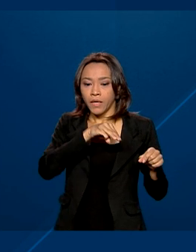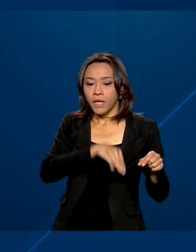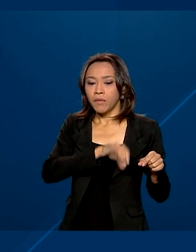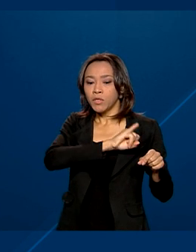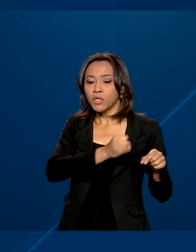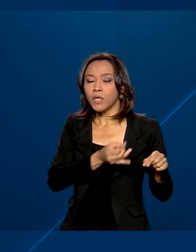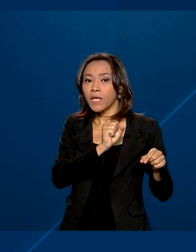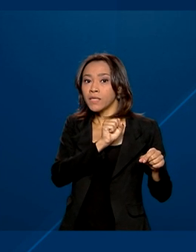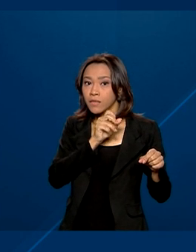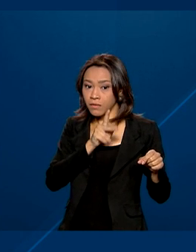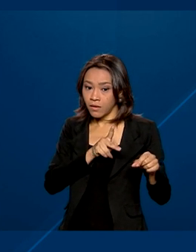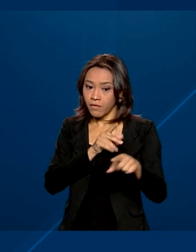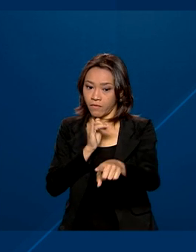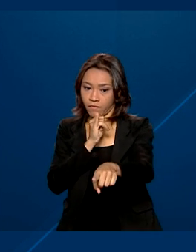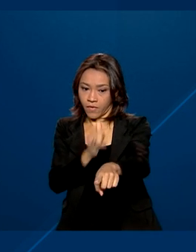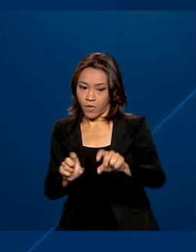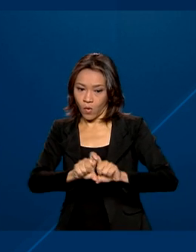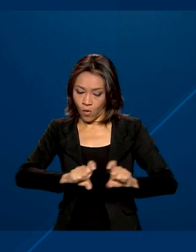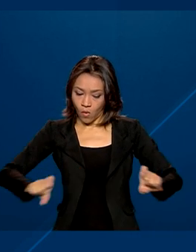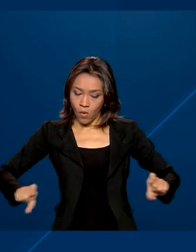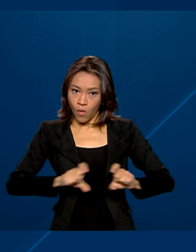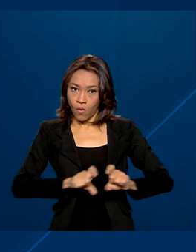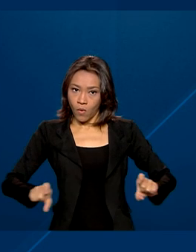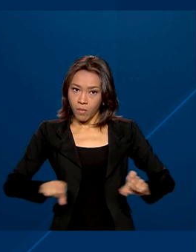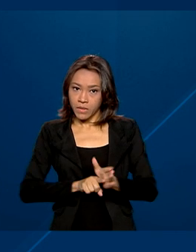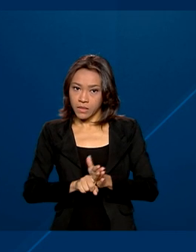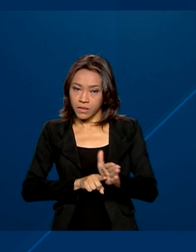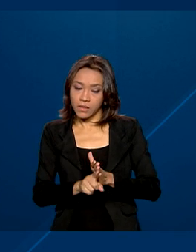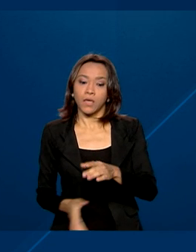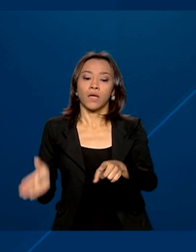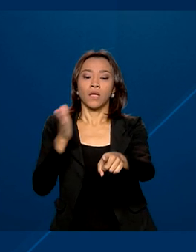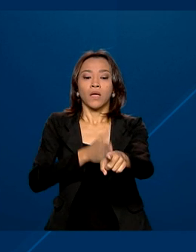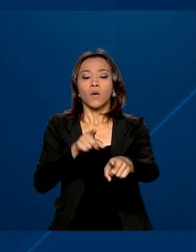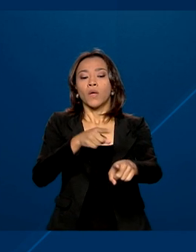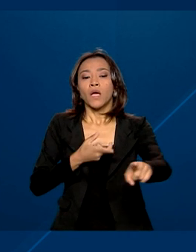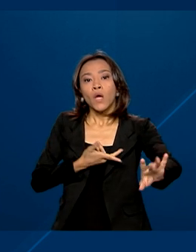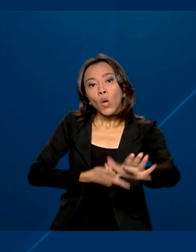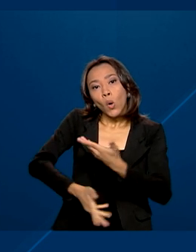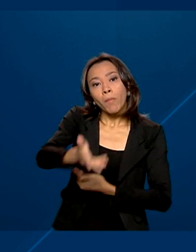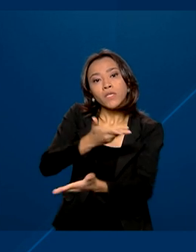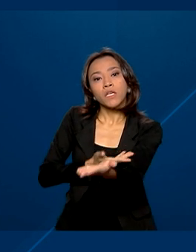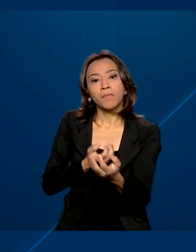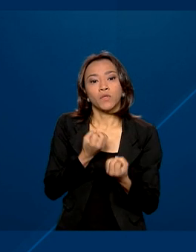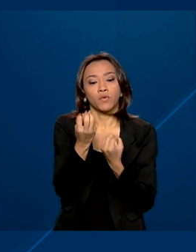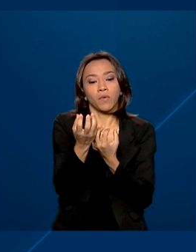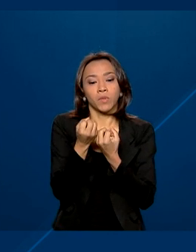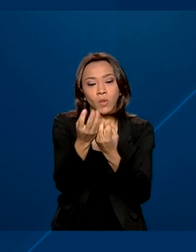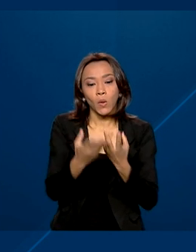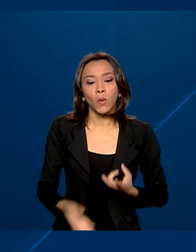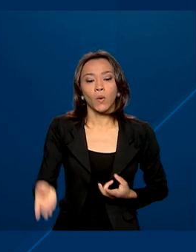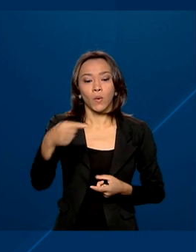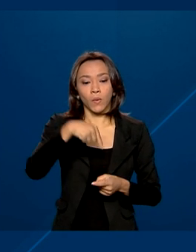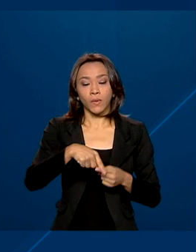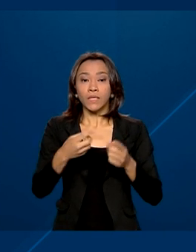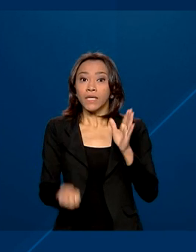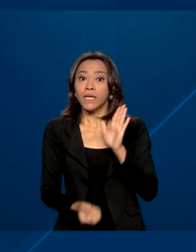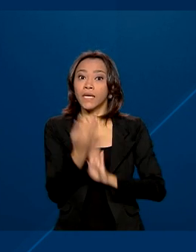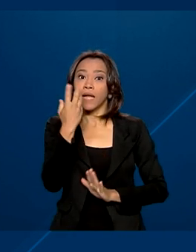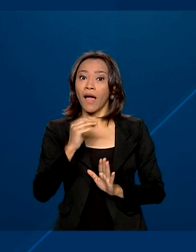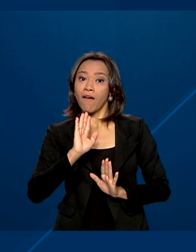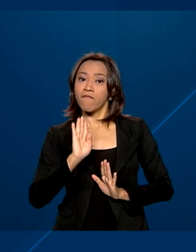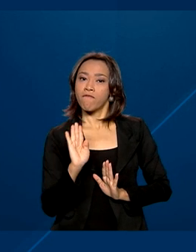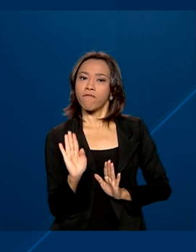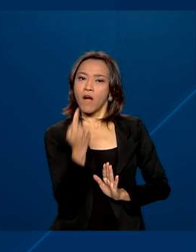queixas mais comuns são o compartilhamento de dados não autorizados, a criação de falsos perfis